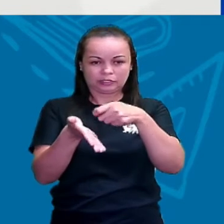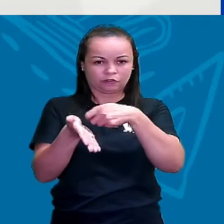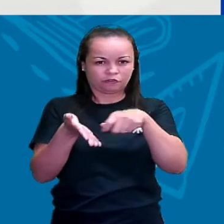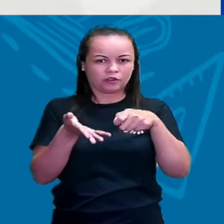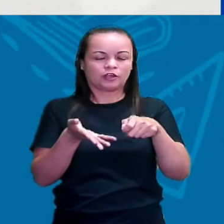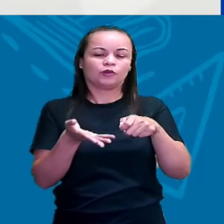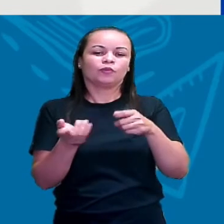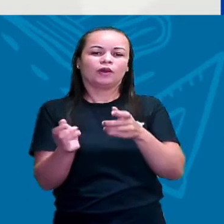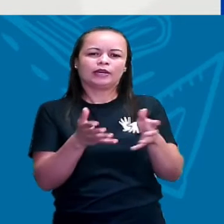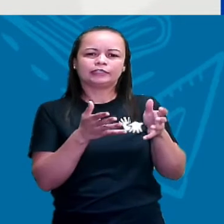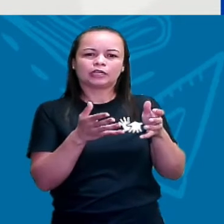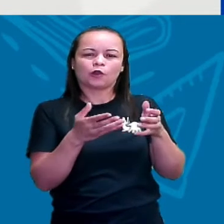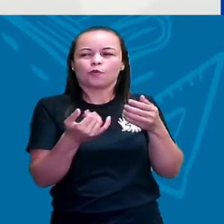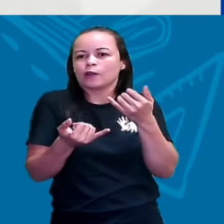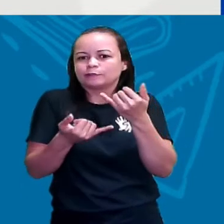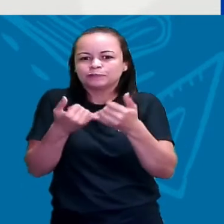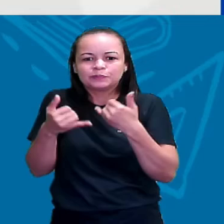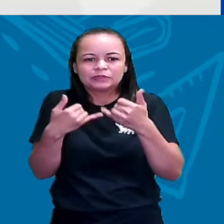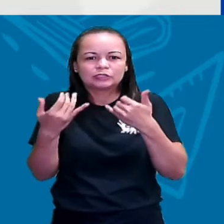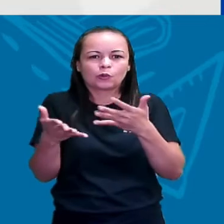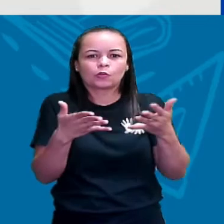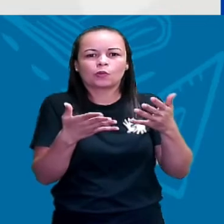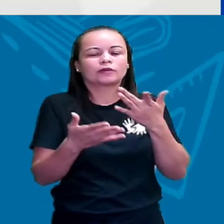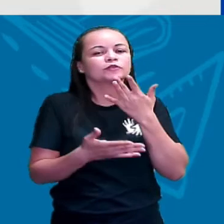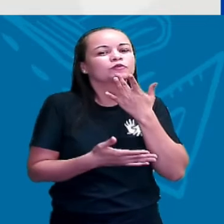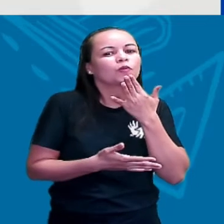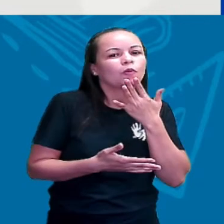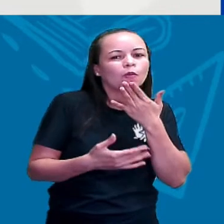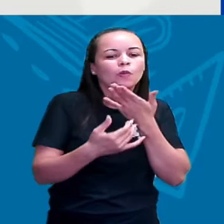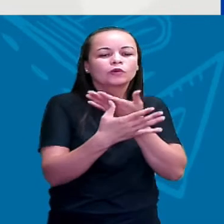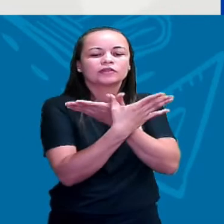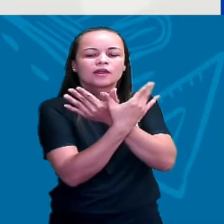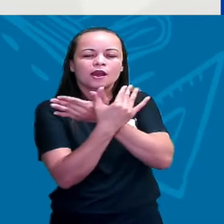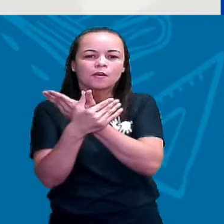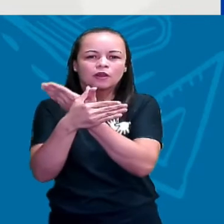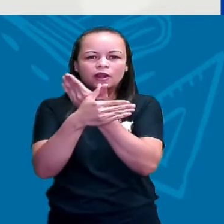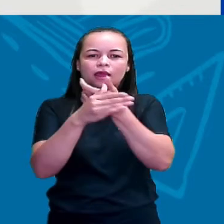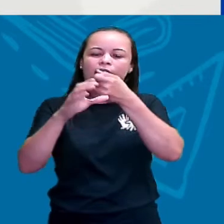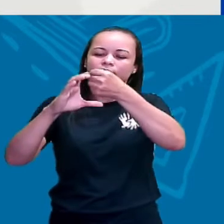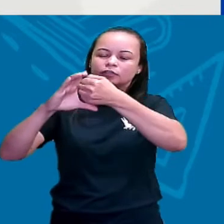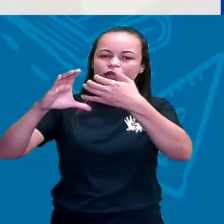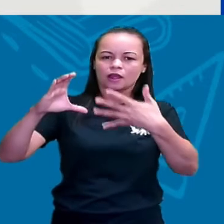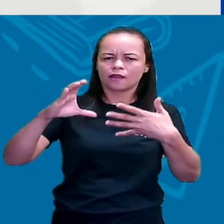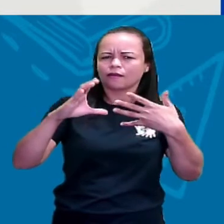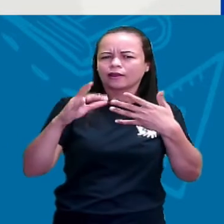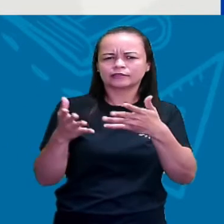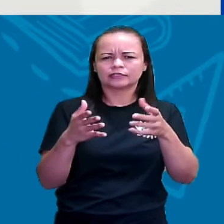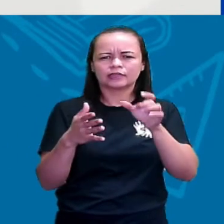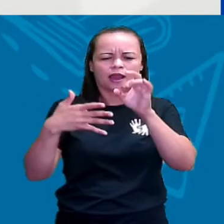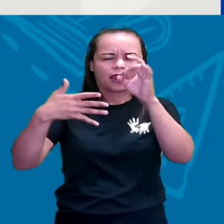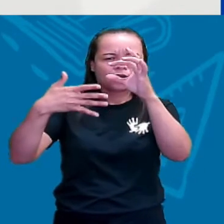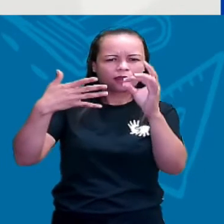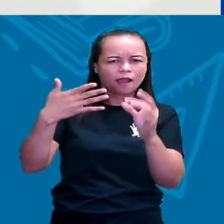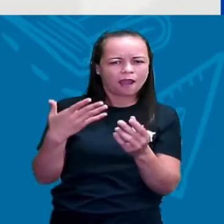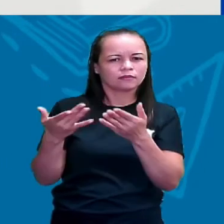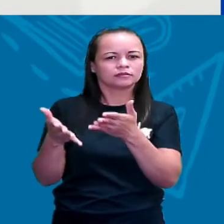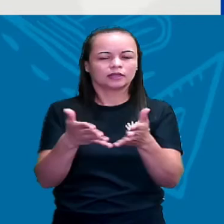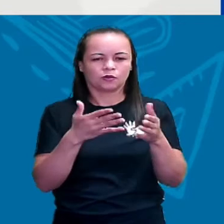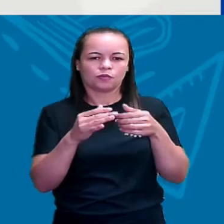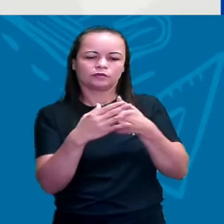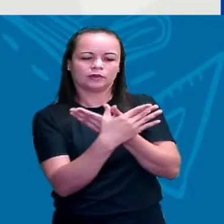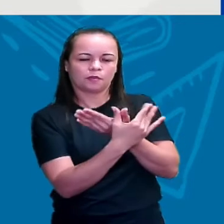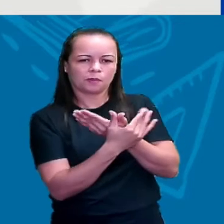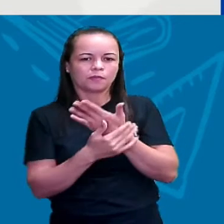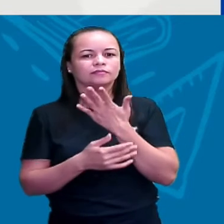borboletas podem possuir. E foi atribuindo aí algumas características a cada uma das